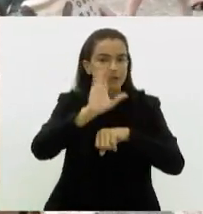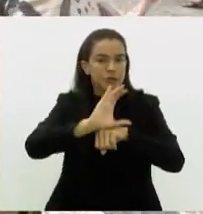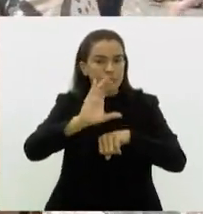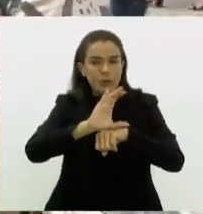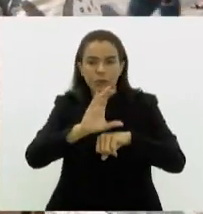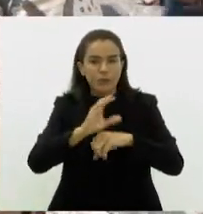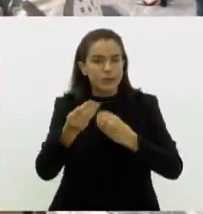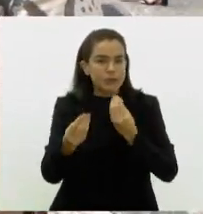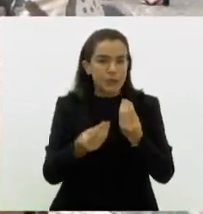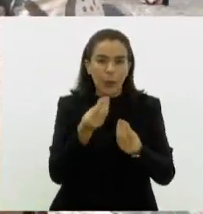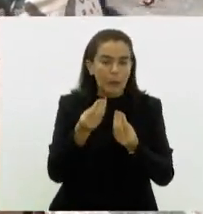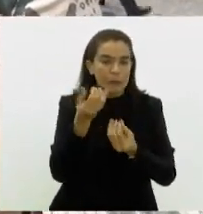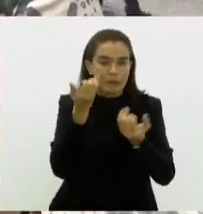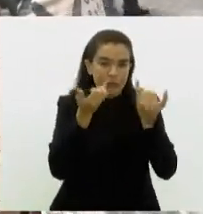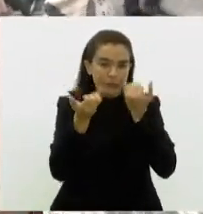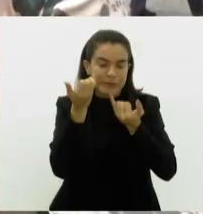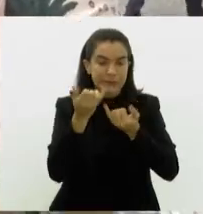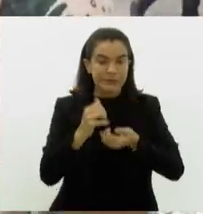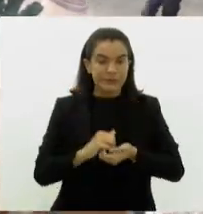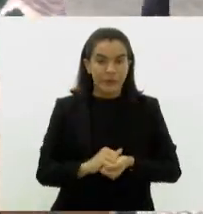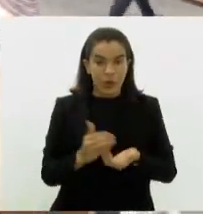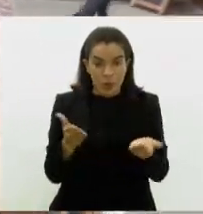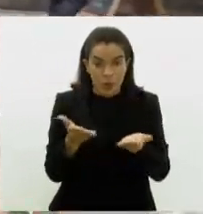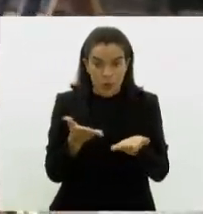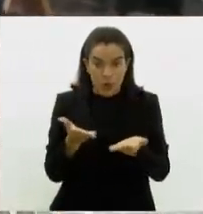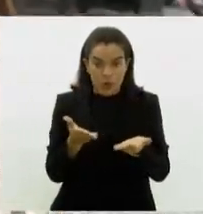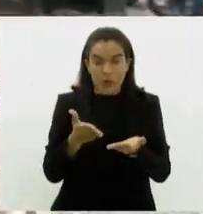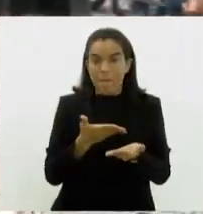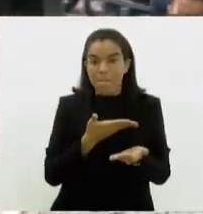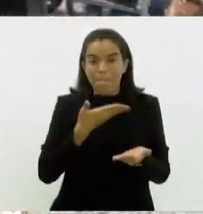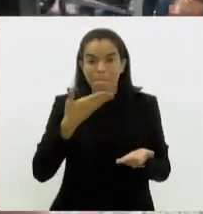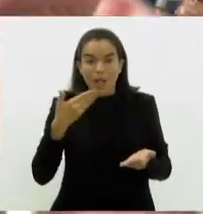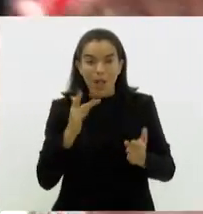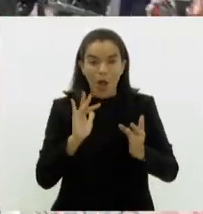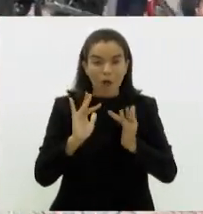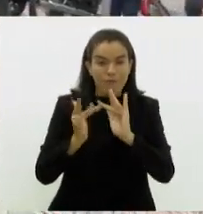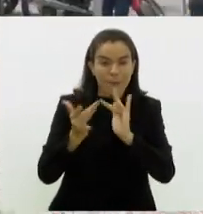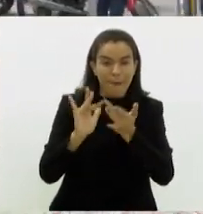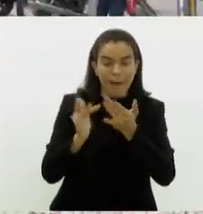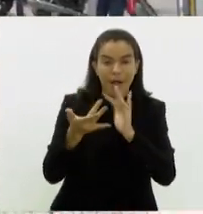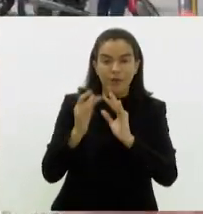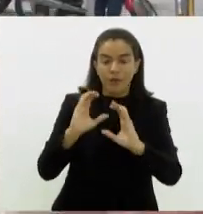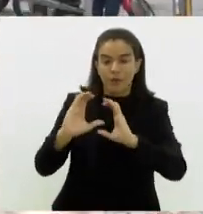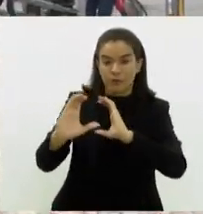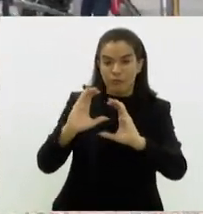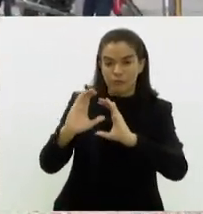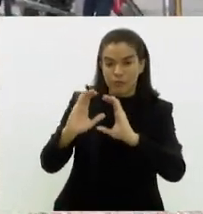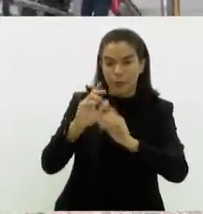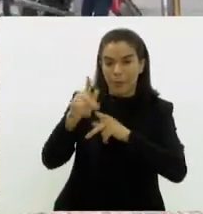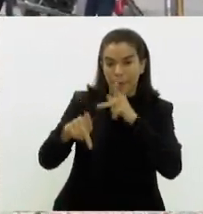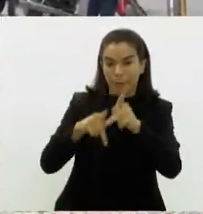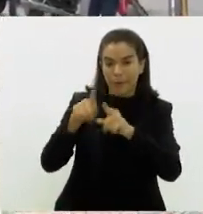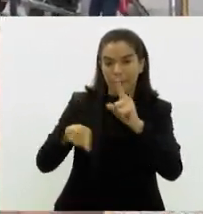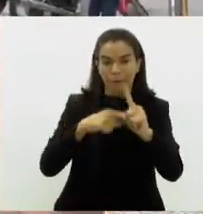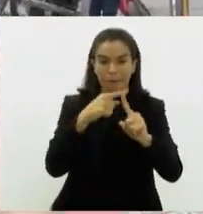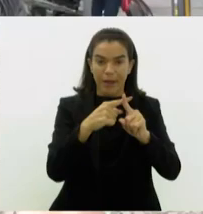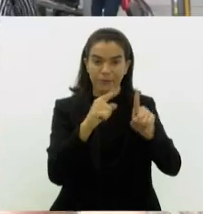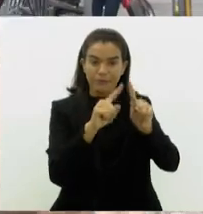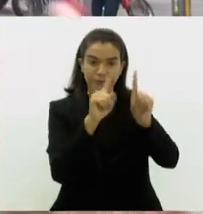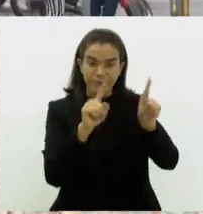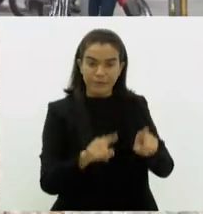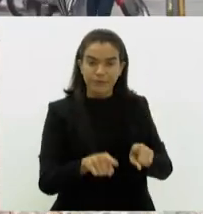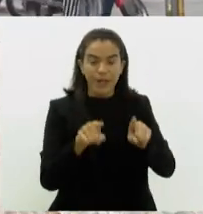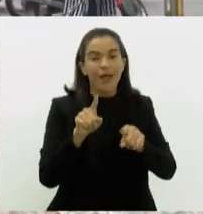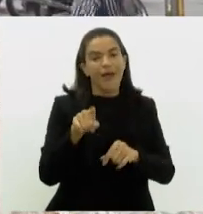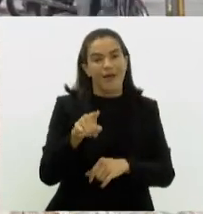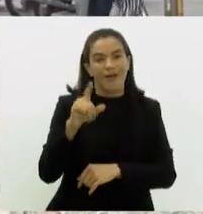as palestras? Como fazer para saber? Hoje o nosso melhor canal de comunicação com a população em geral, com os servidores, é o